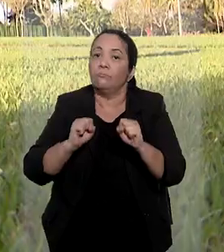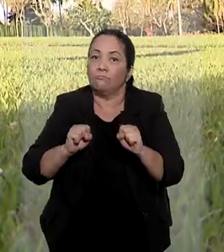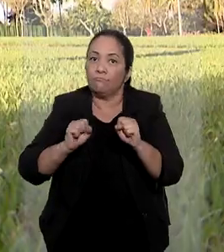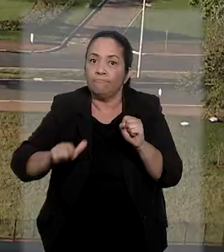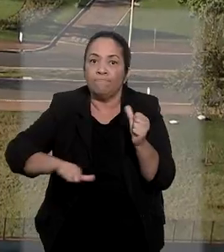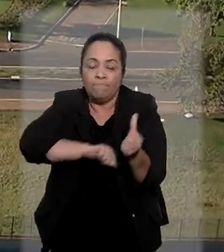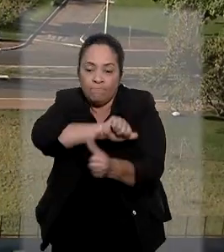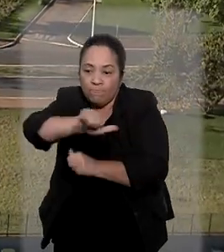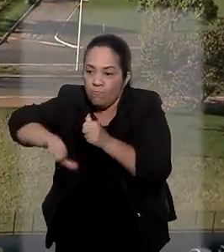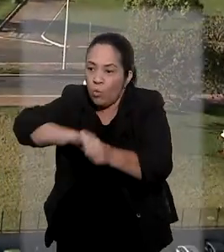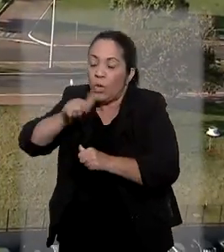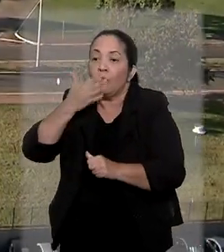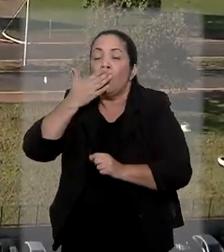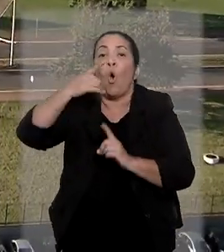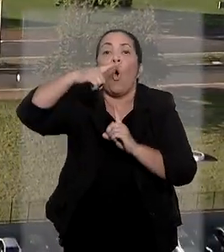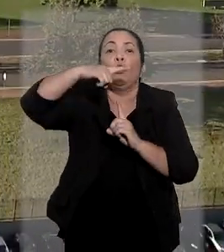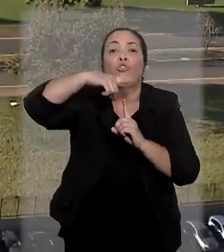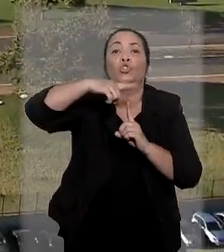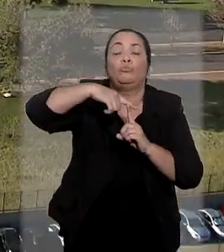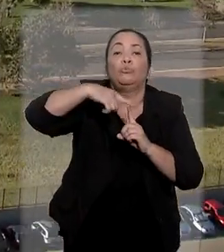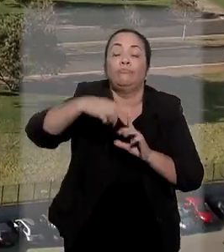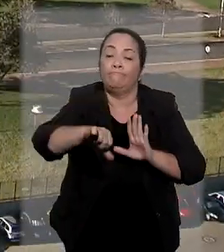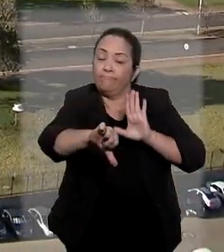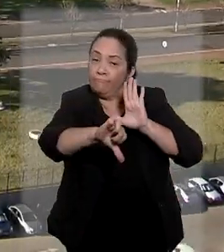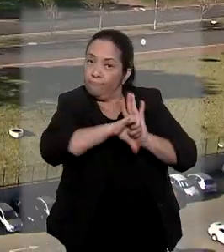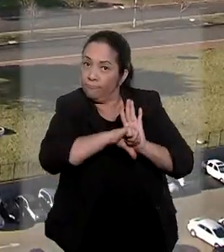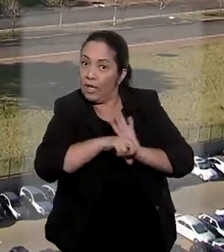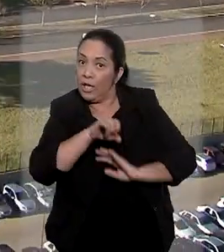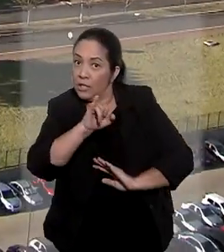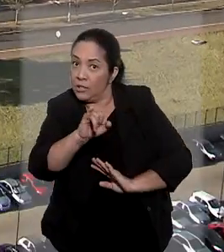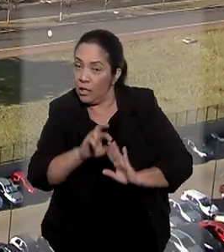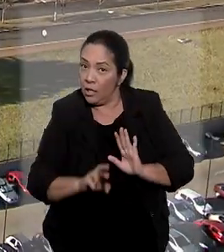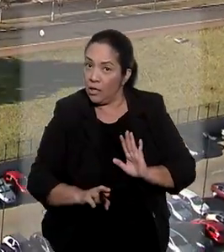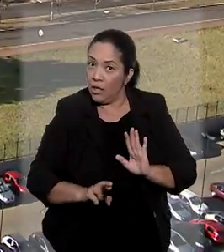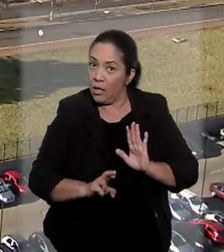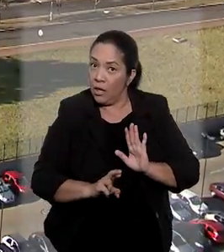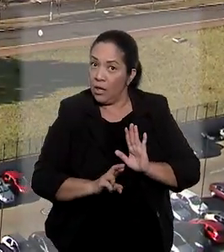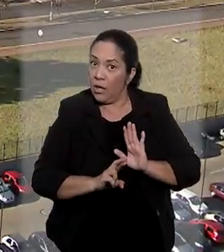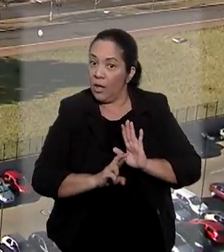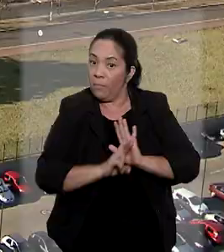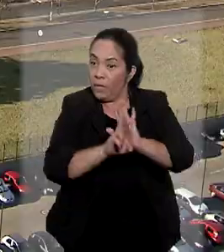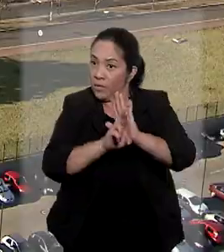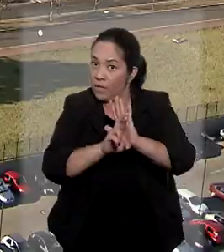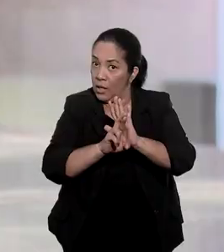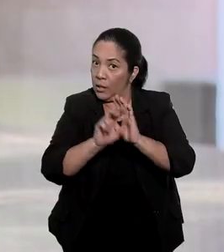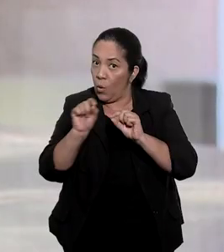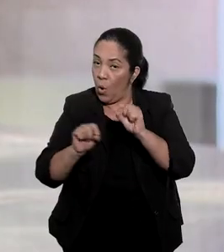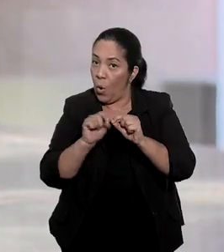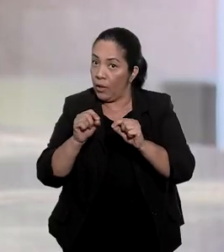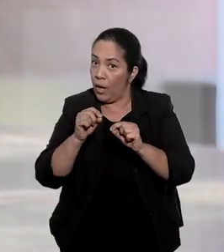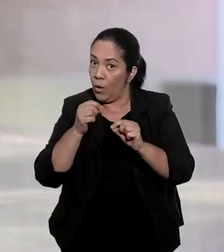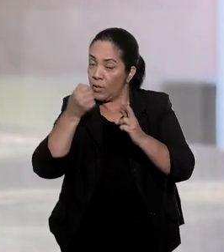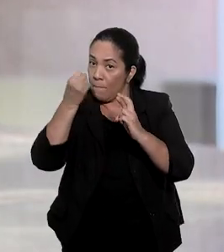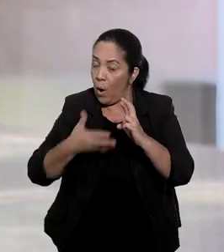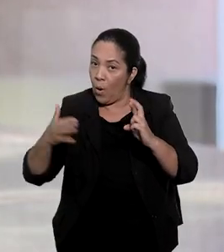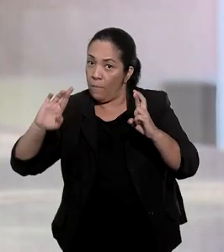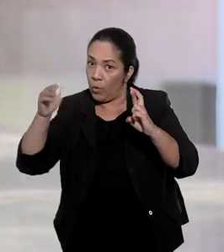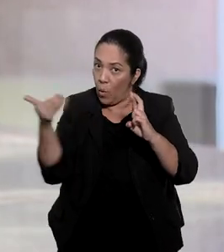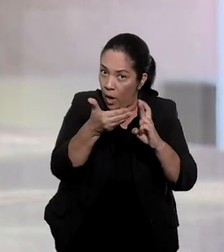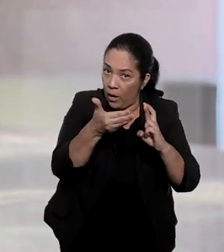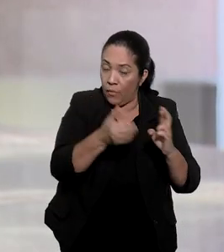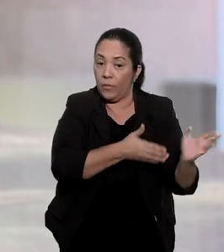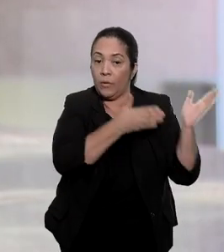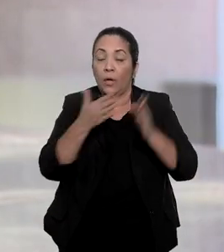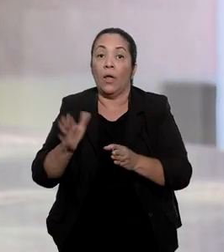excepcional, a tipificação da peça acusatória, caso isso represente algum benefício para o réu. Segundo o processo, durante